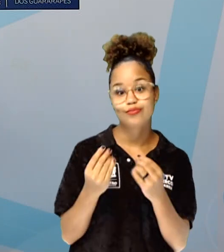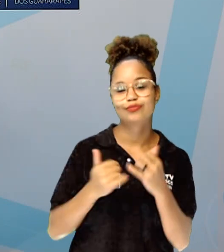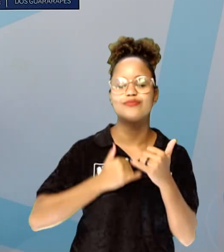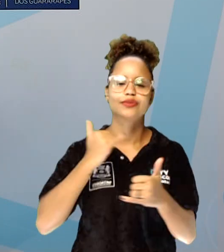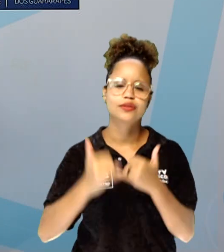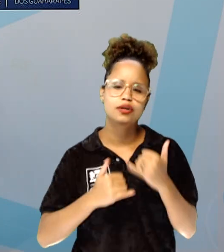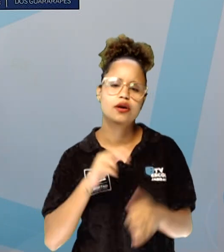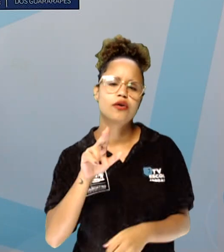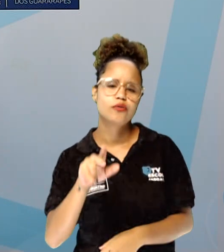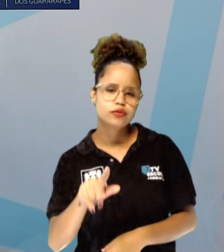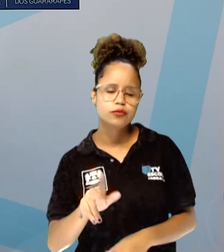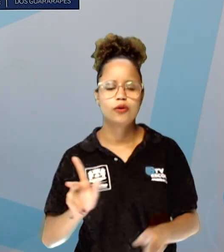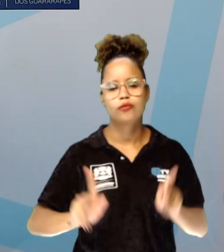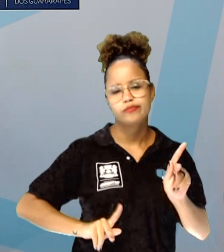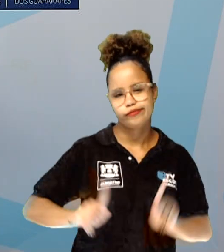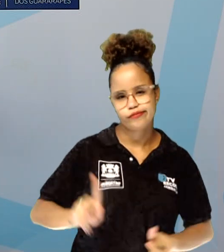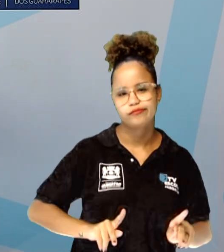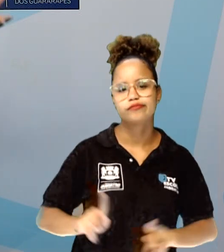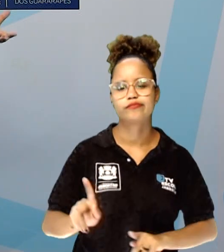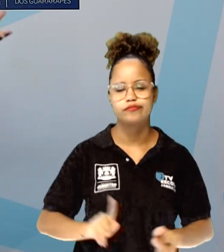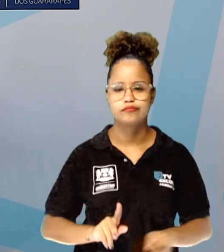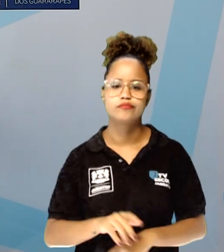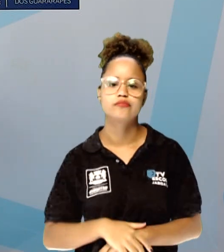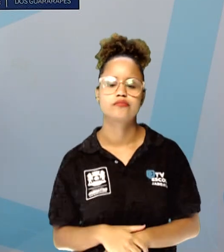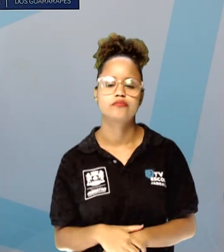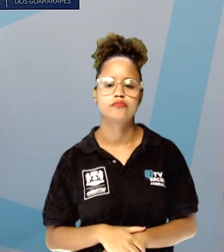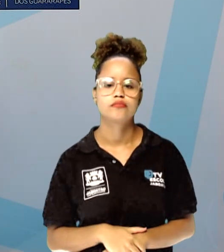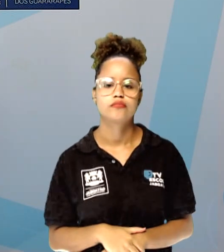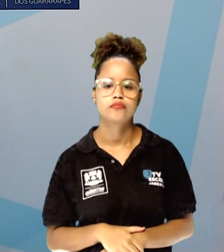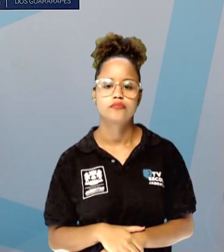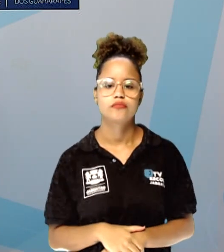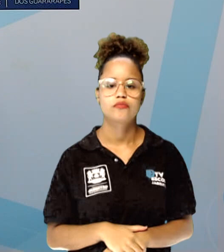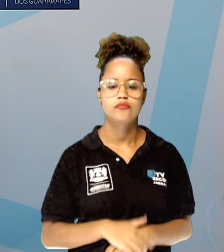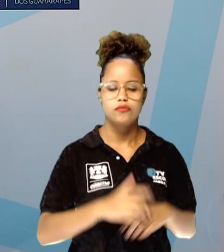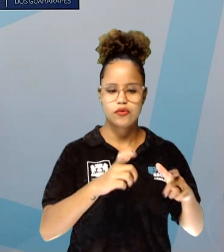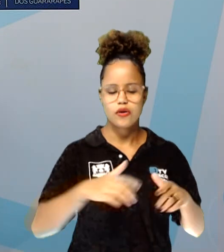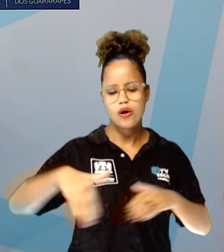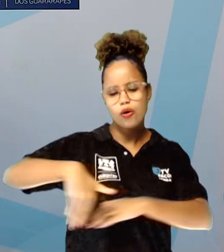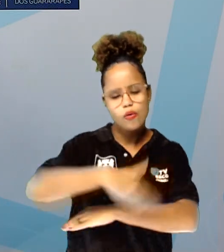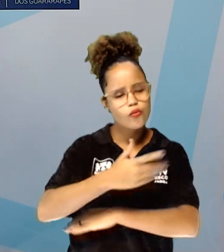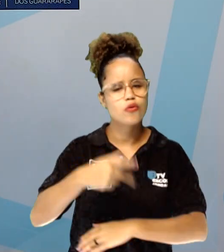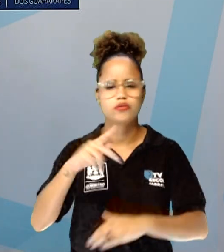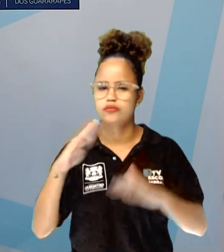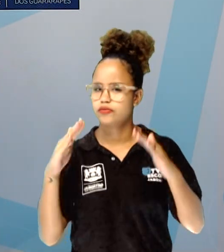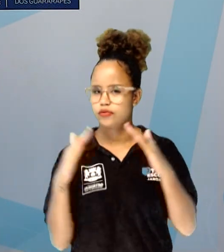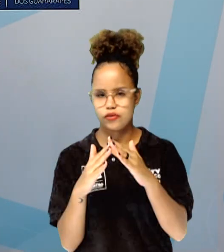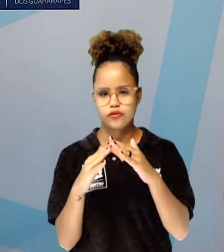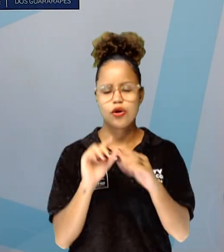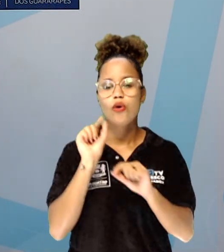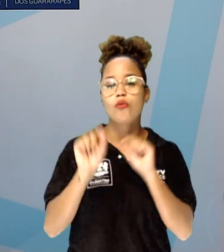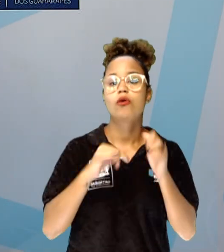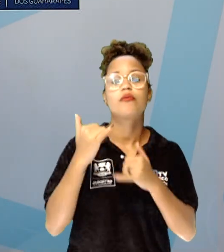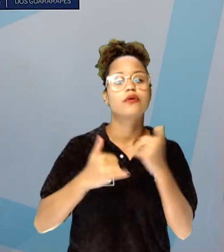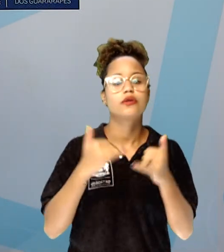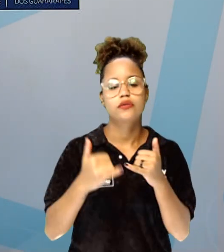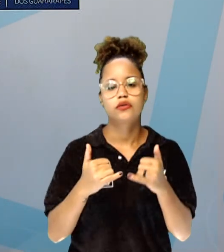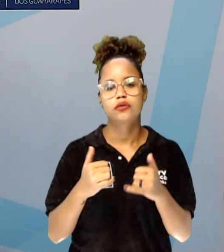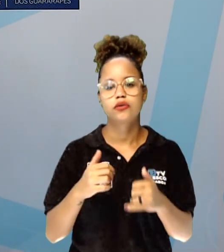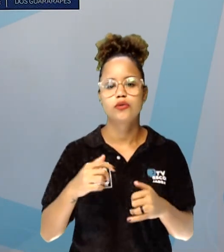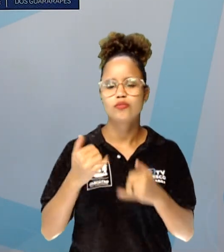irmãos com os primos no quintal ou na rua da casa de vocês. Qual é a brincadeira que vocês não brincam sozinhos